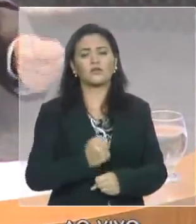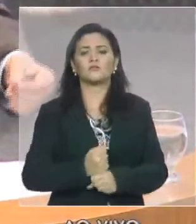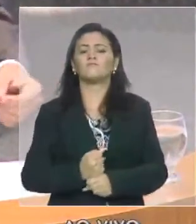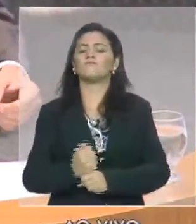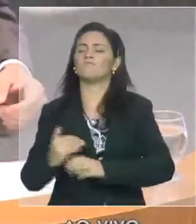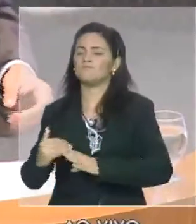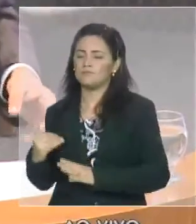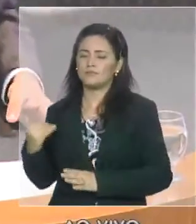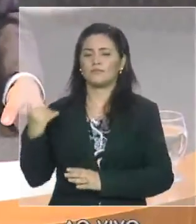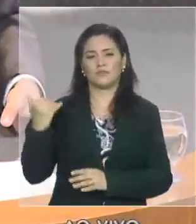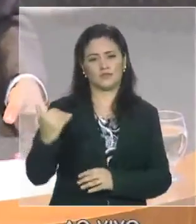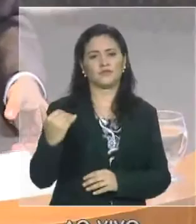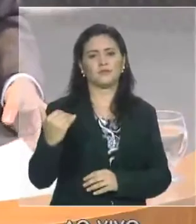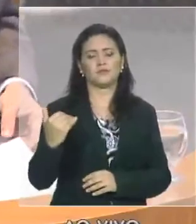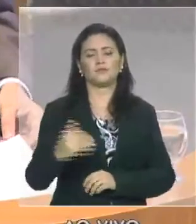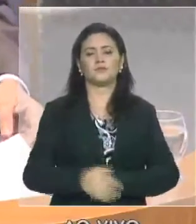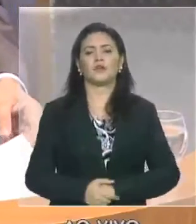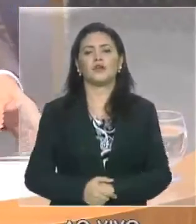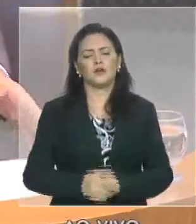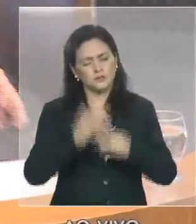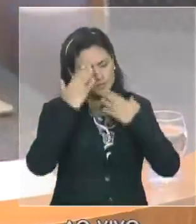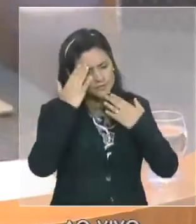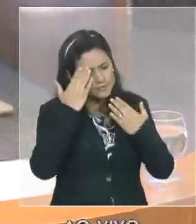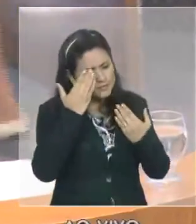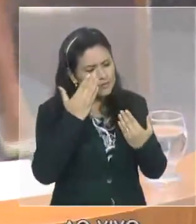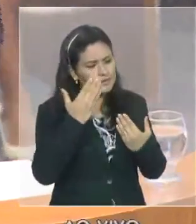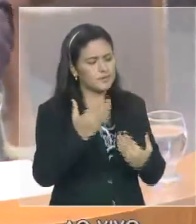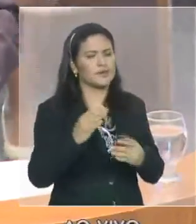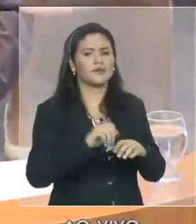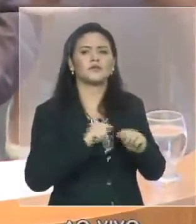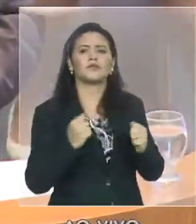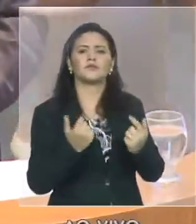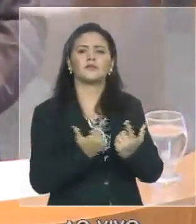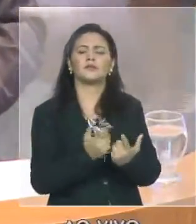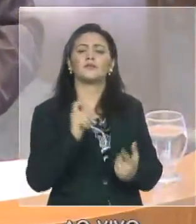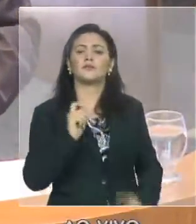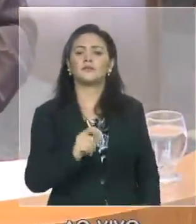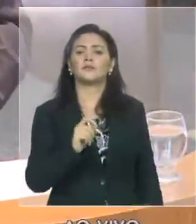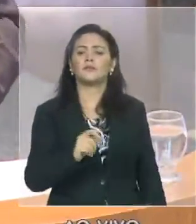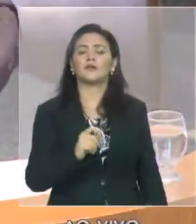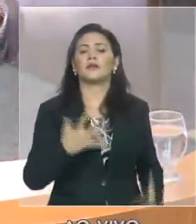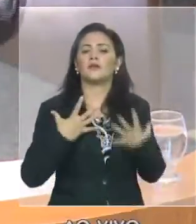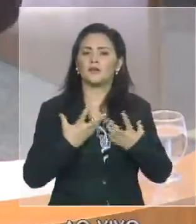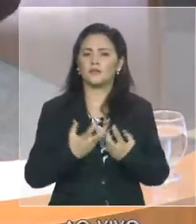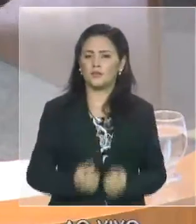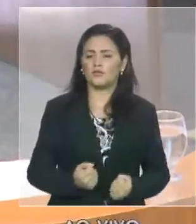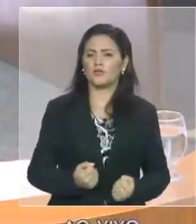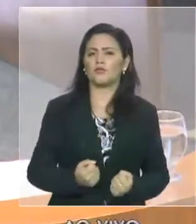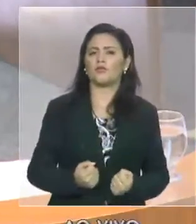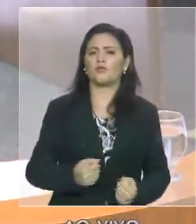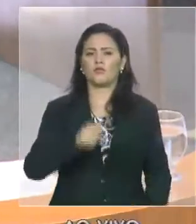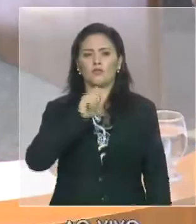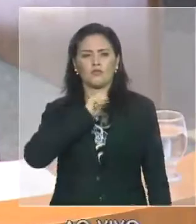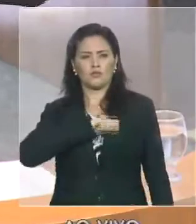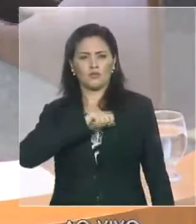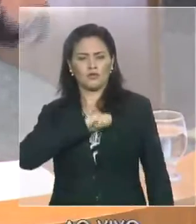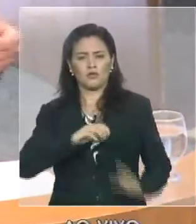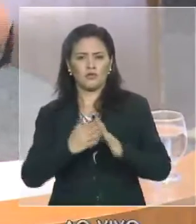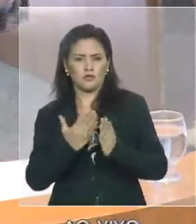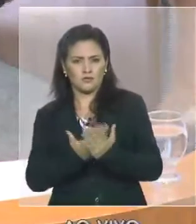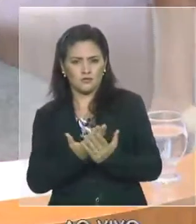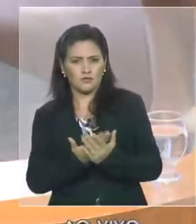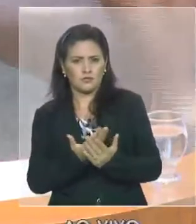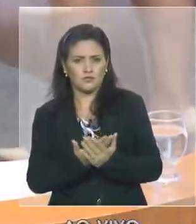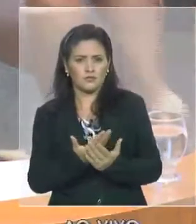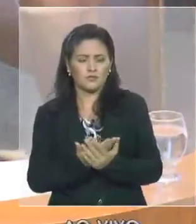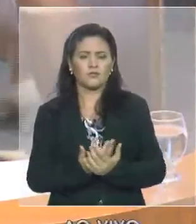à Assembleia Legislativa pela aprovação do Bolsa Escola, que tem se revelado um enorme êxito, um desafio logístico, de grande dimensão.